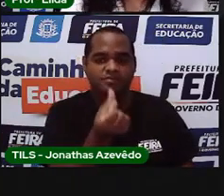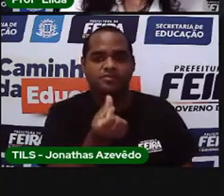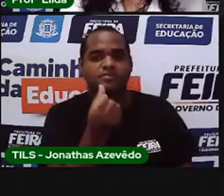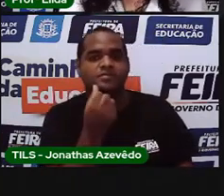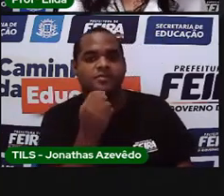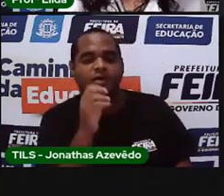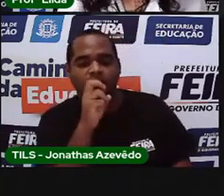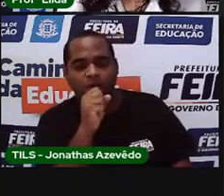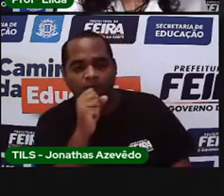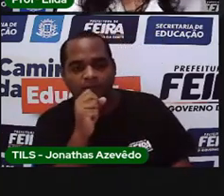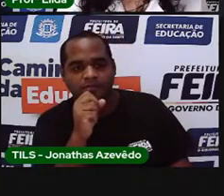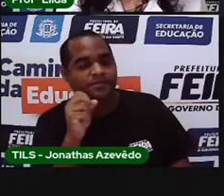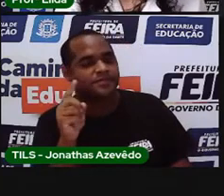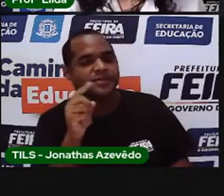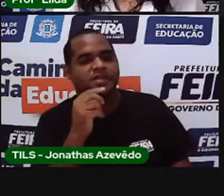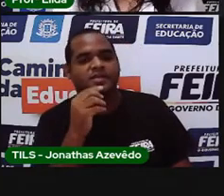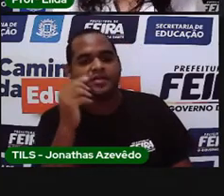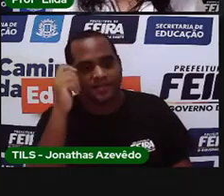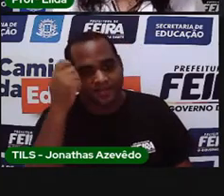pretas.